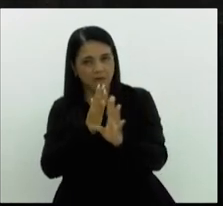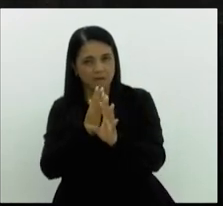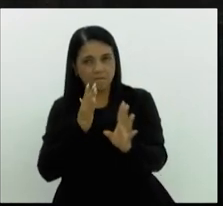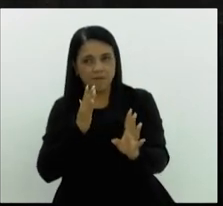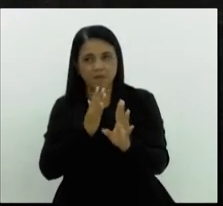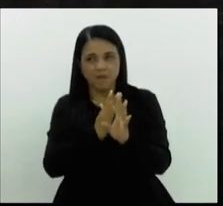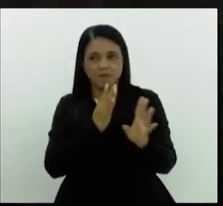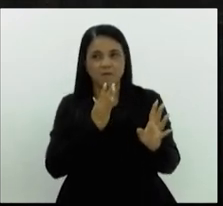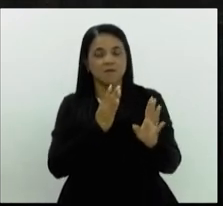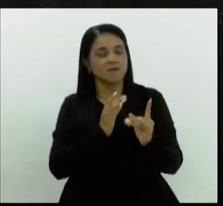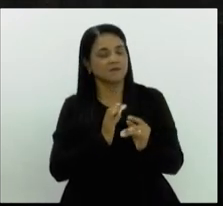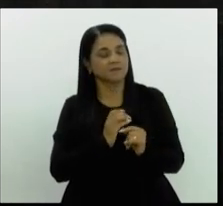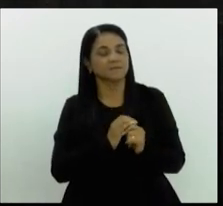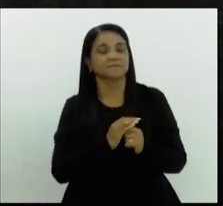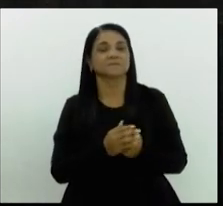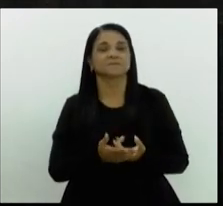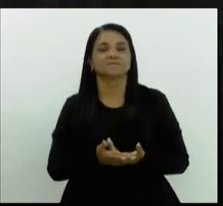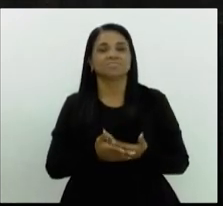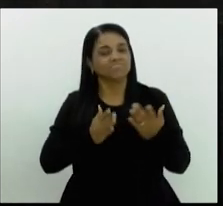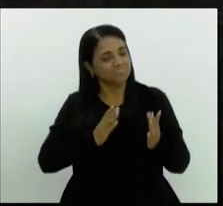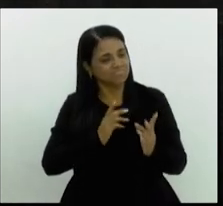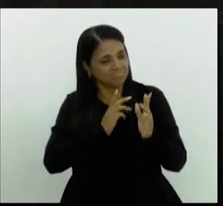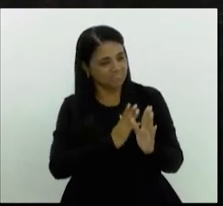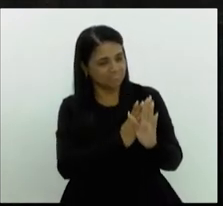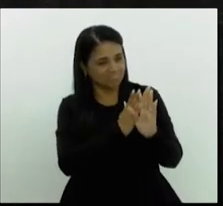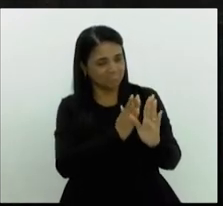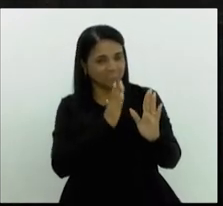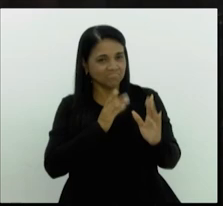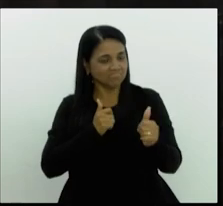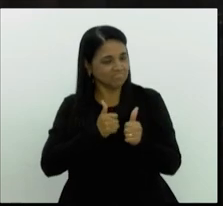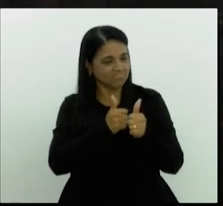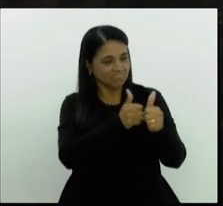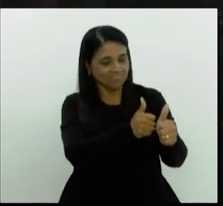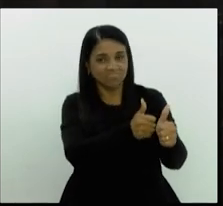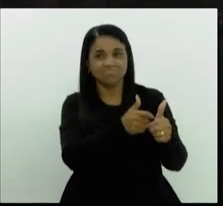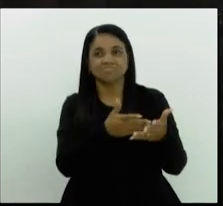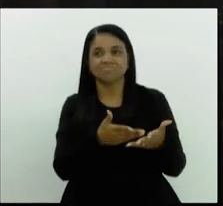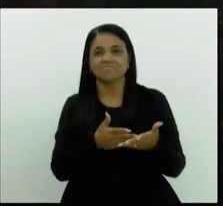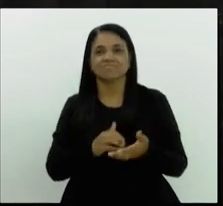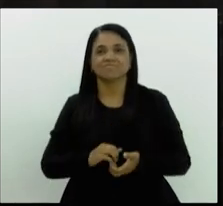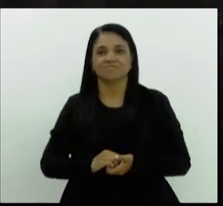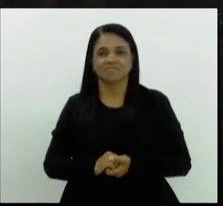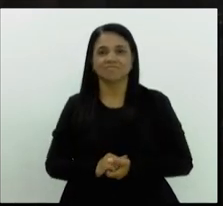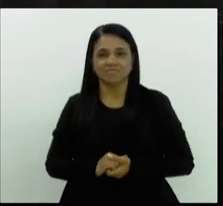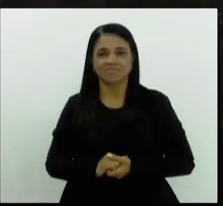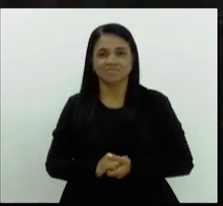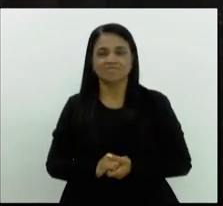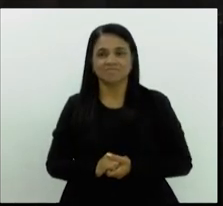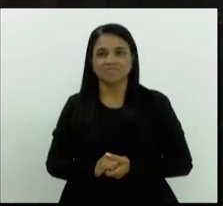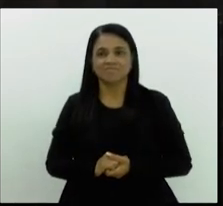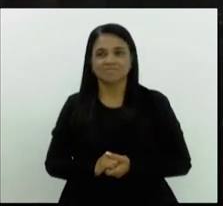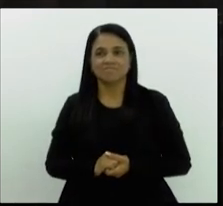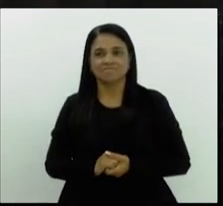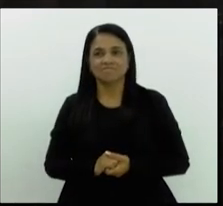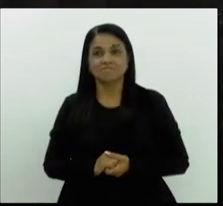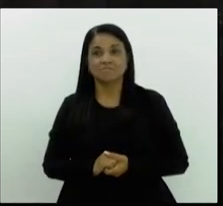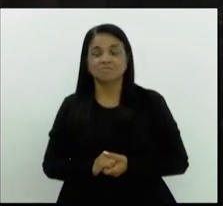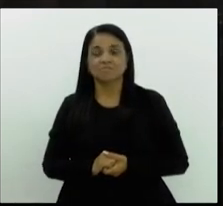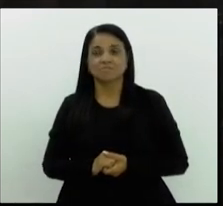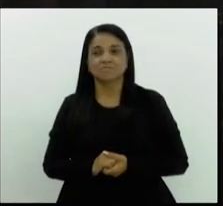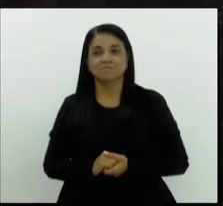buracos um atrás do outro, e de forma ordenada. depois que já tinha